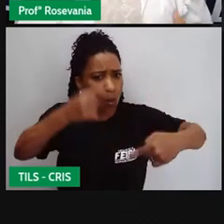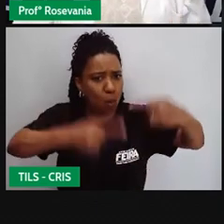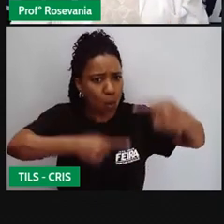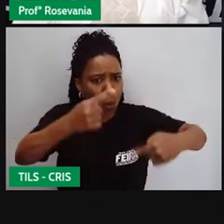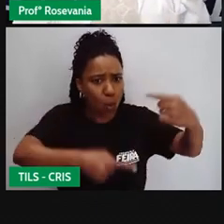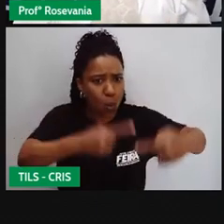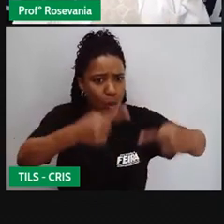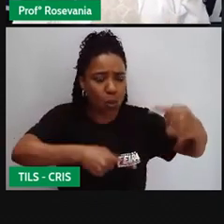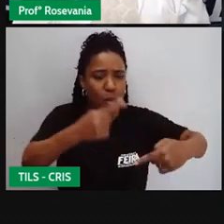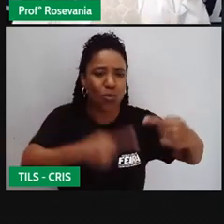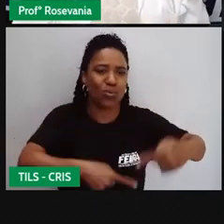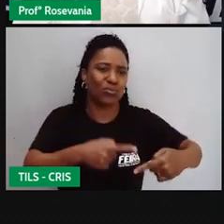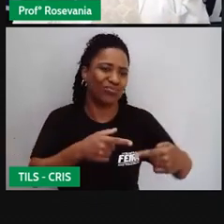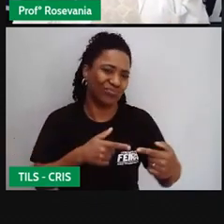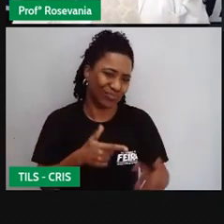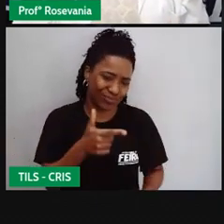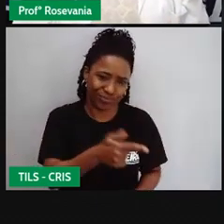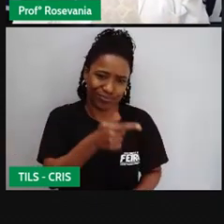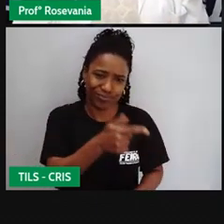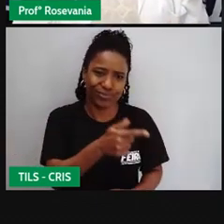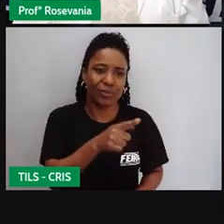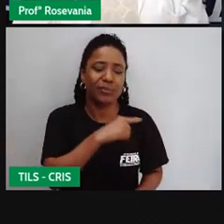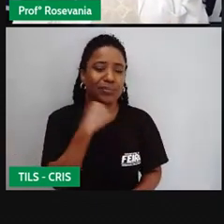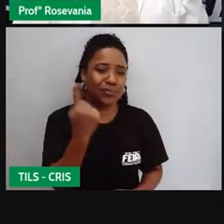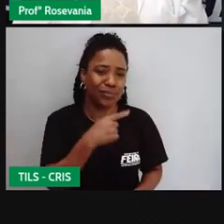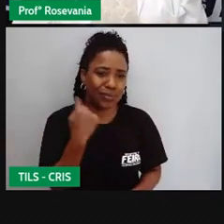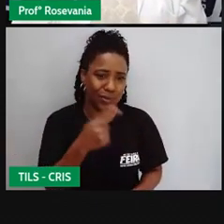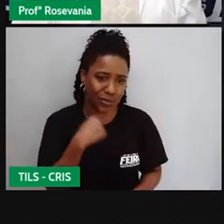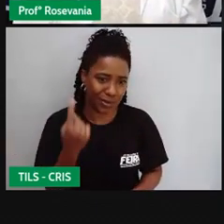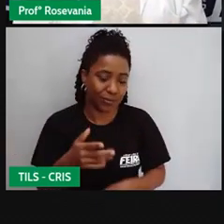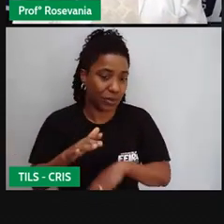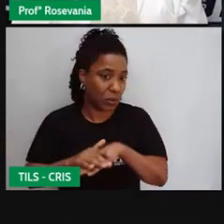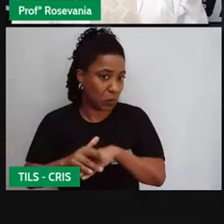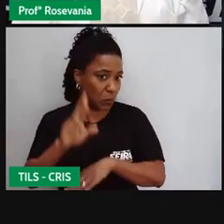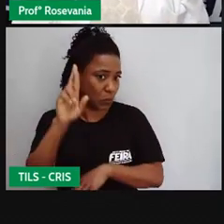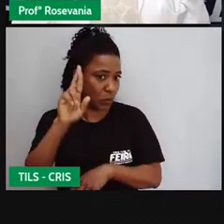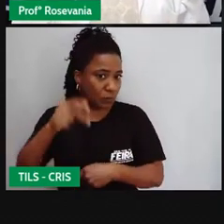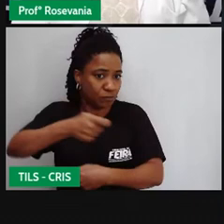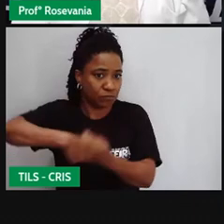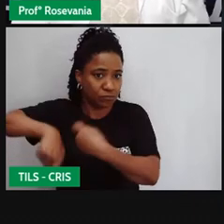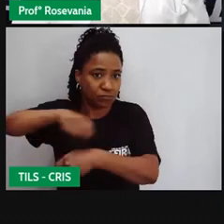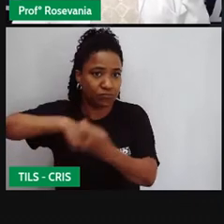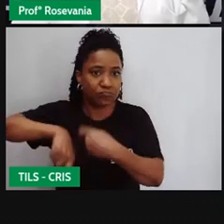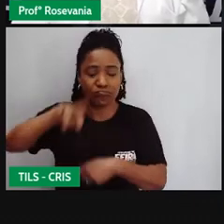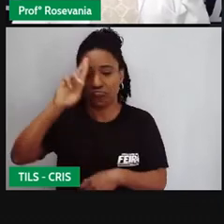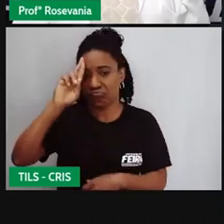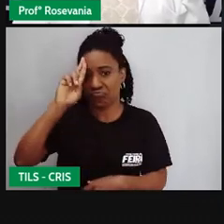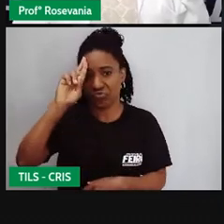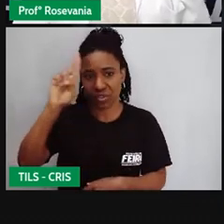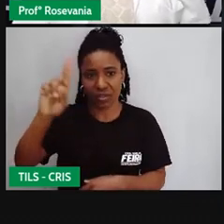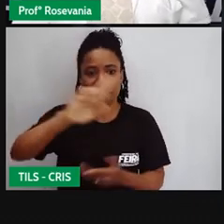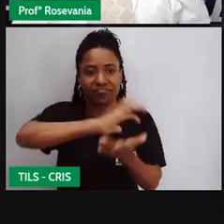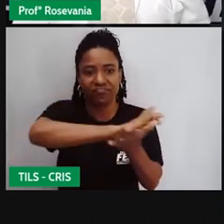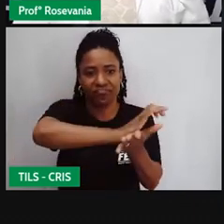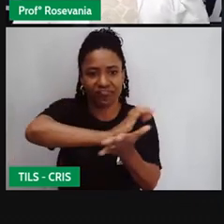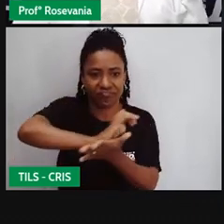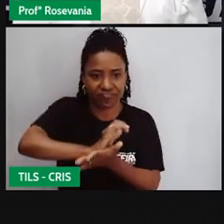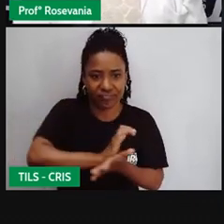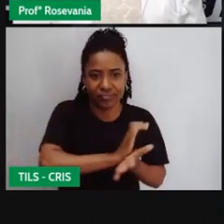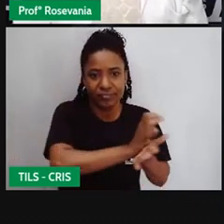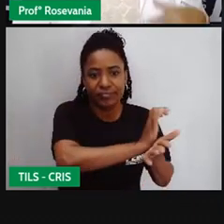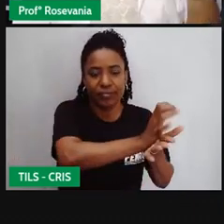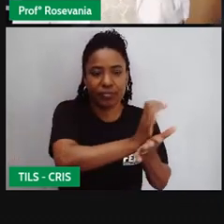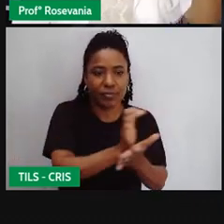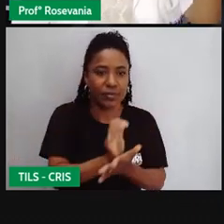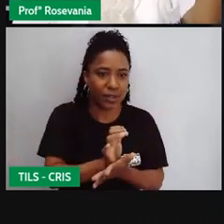os grandes, vamos dizer assim, produtores da região, e a maioria, principalmente, dos ambientalistas,